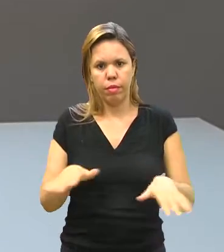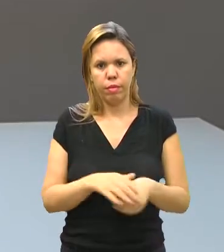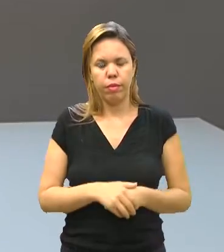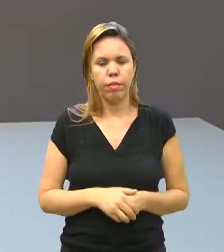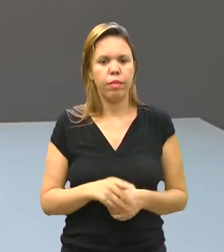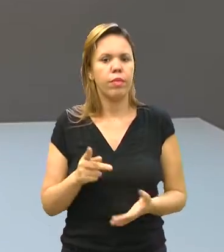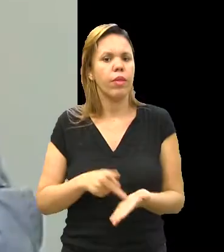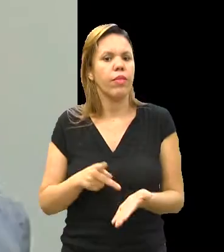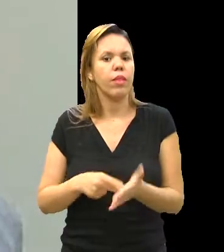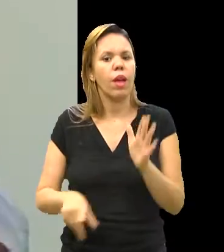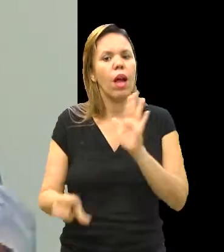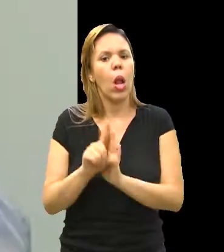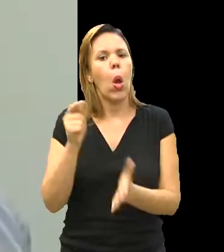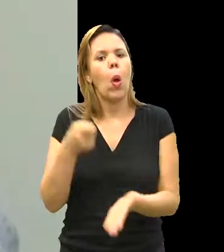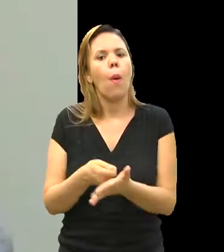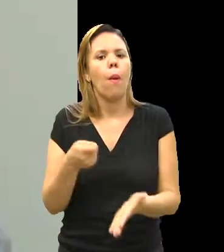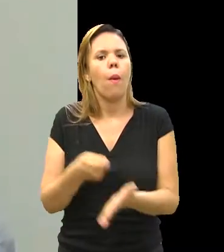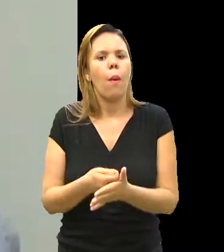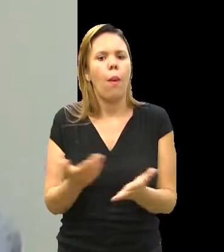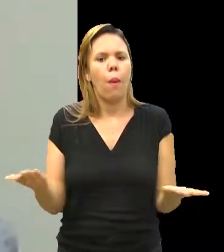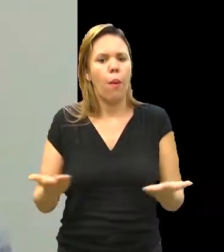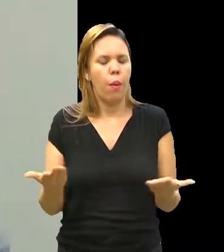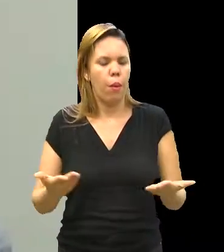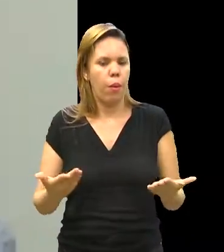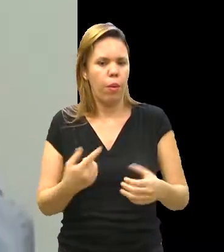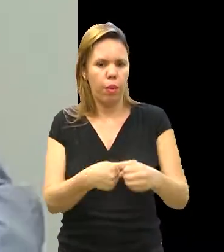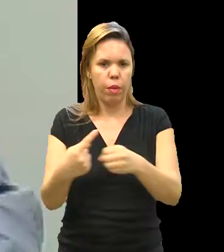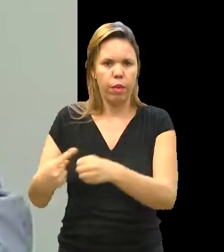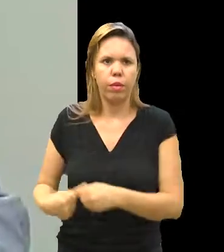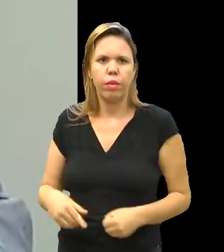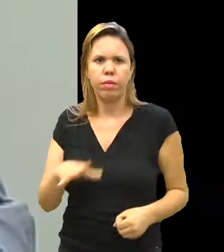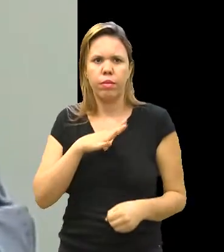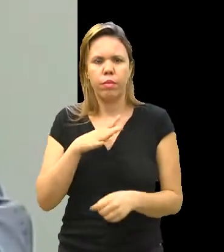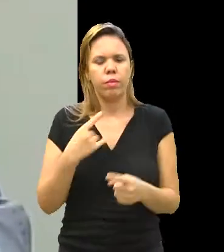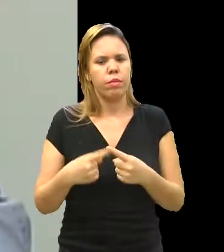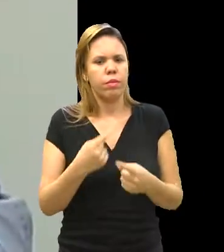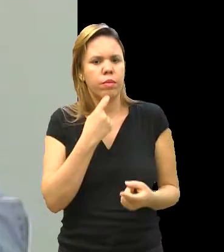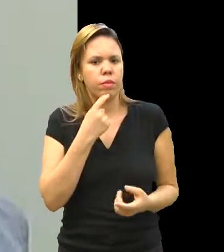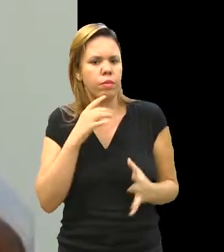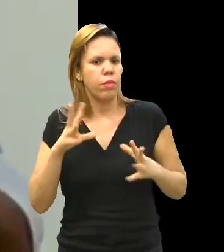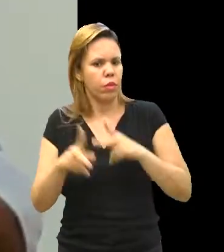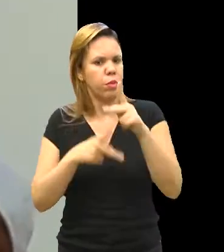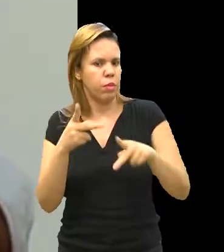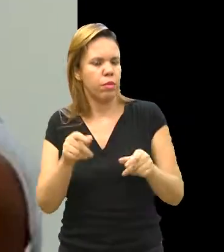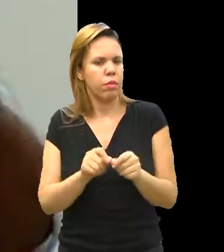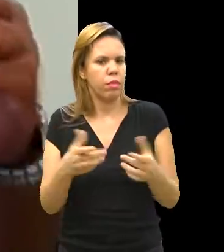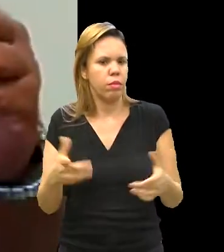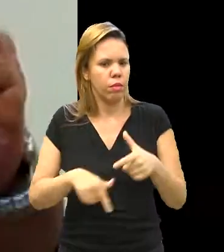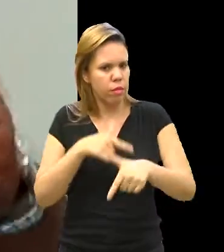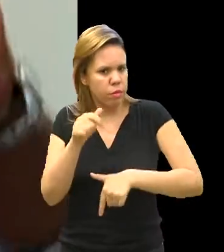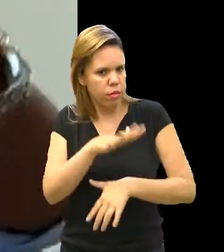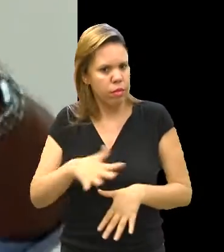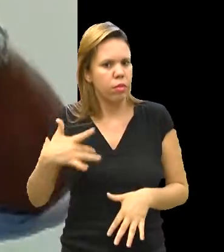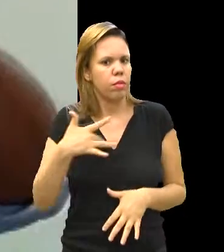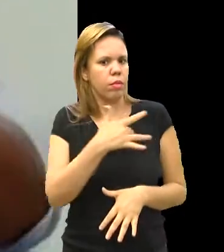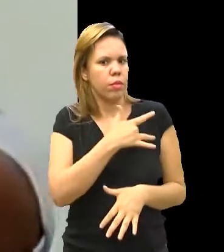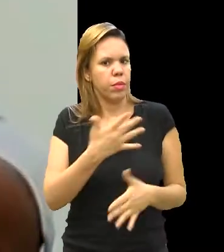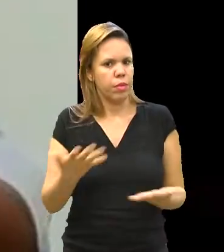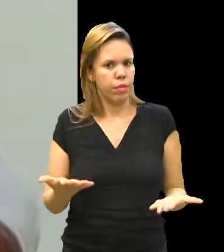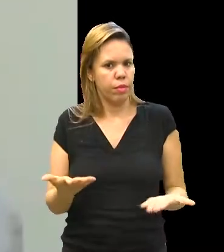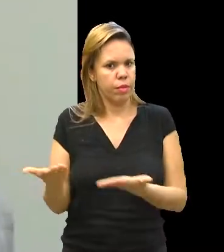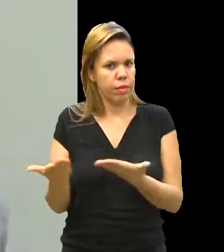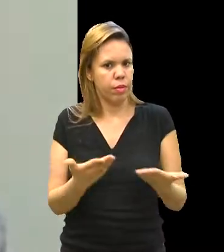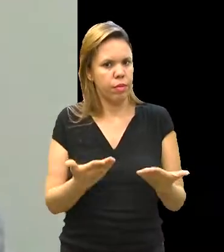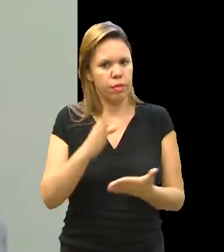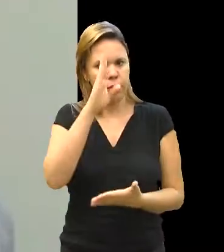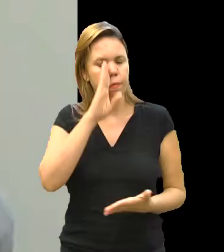epidêmica. Na verdade, é uma lei que obriga, a partir de hoje, no município de Campinas, a todas as pessoas que trabalham na área da